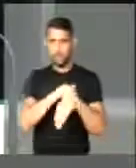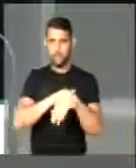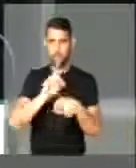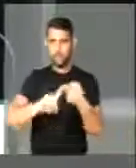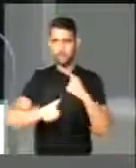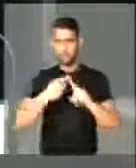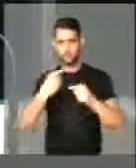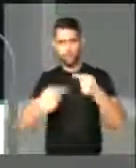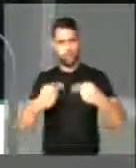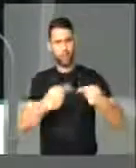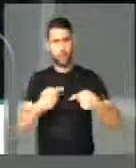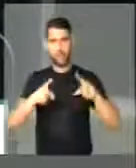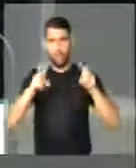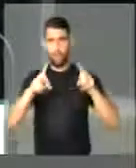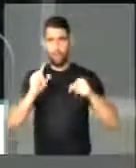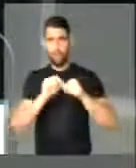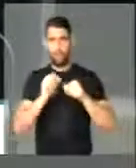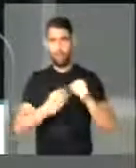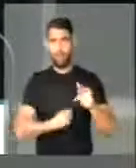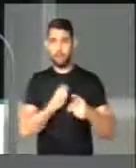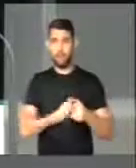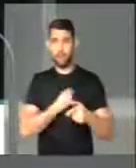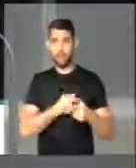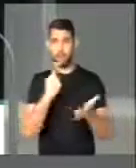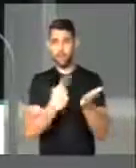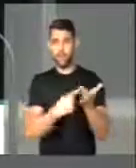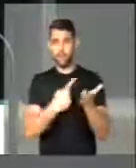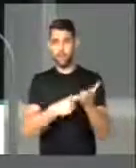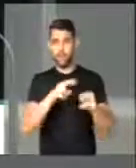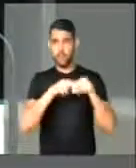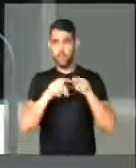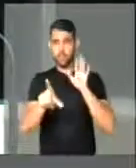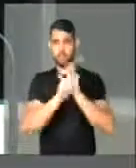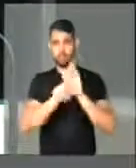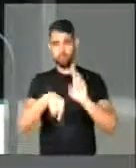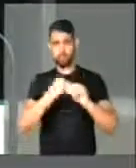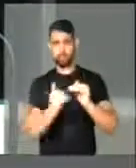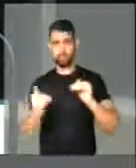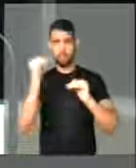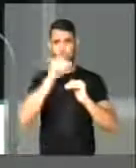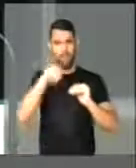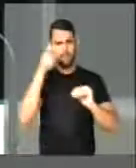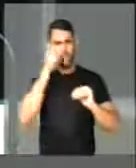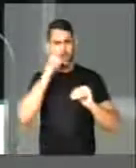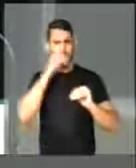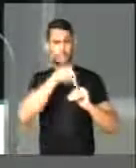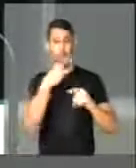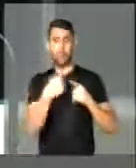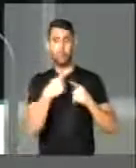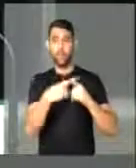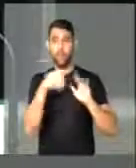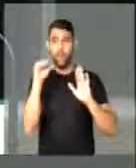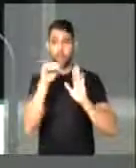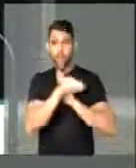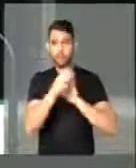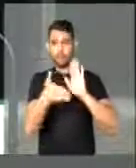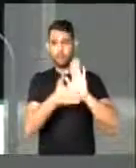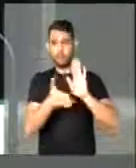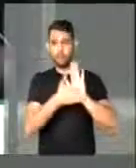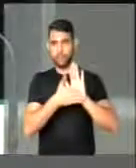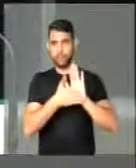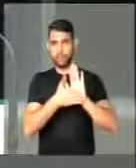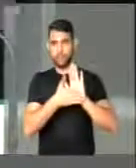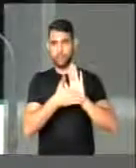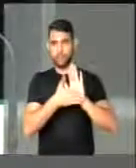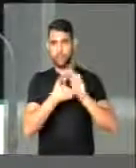Negociação em que haja uma prevalência do negociado sobre o legislado é uma outra mentira, porque o caput da proposta,